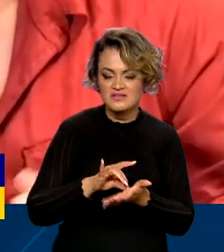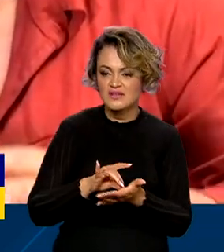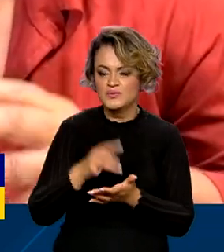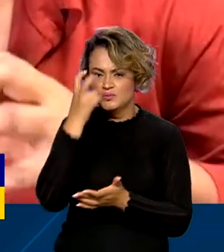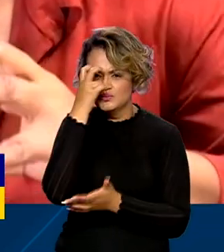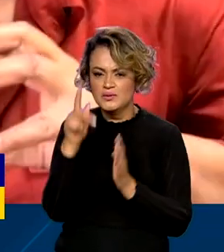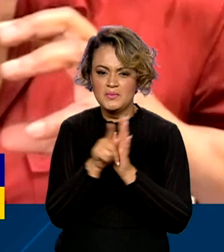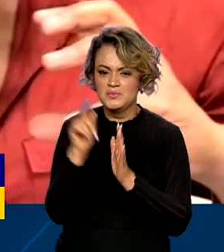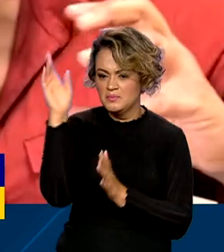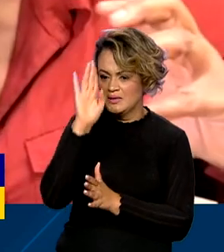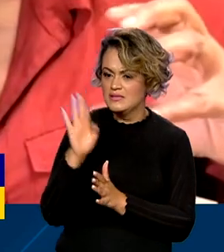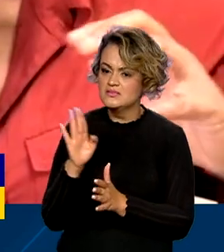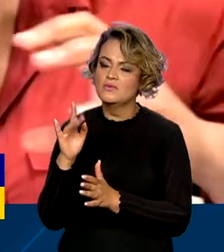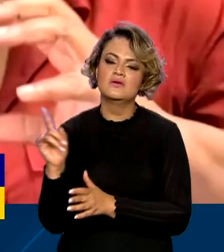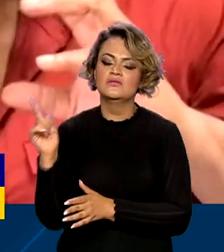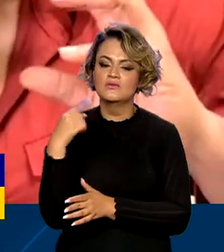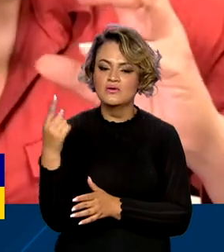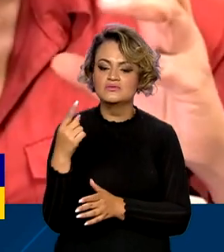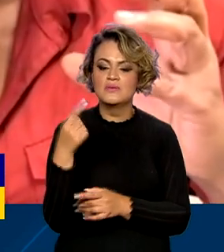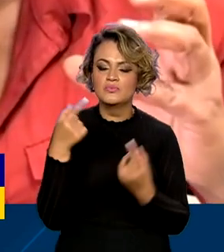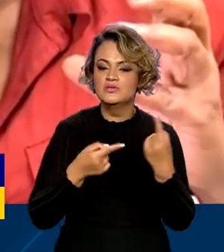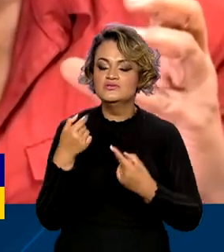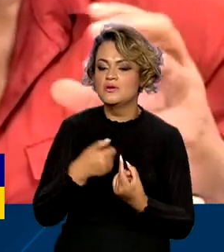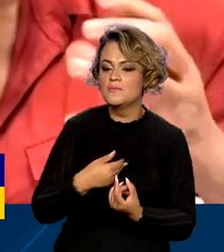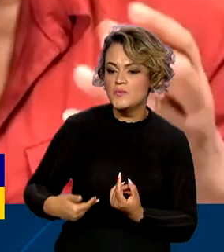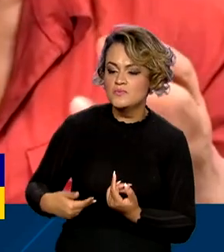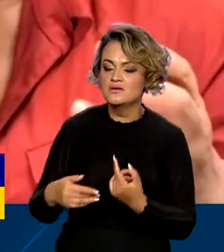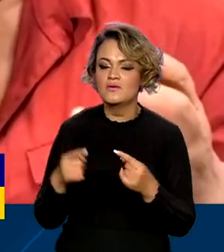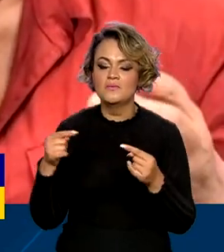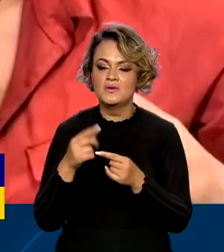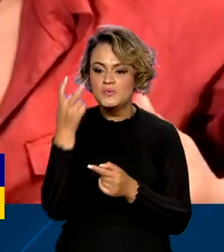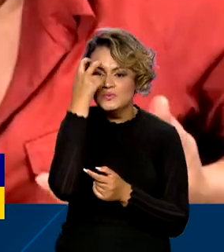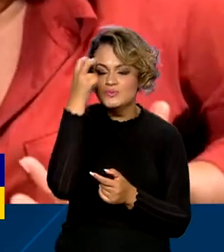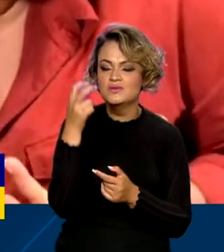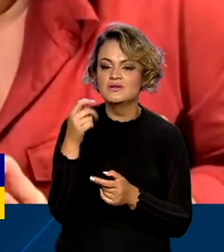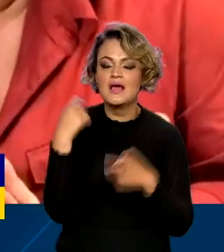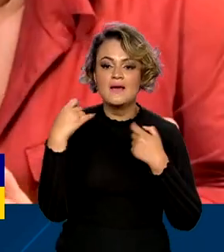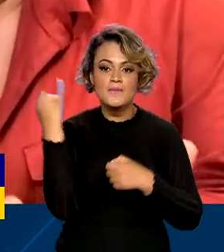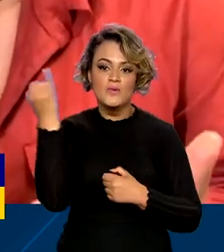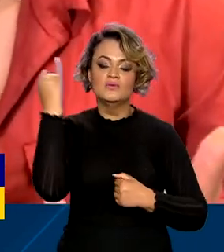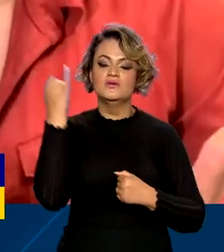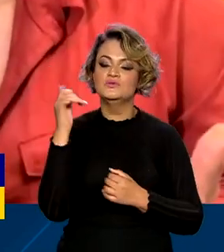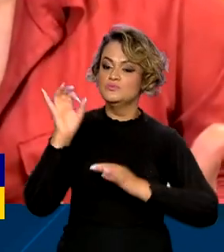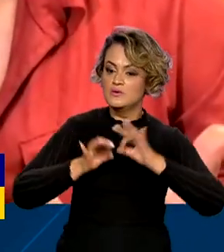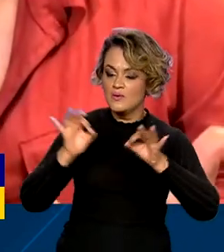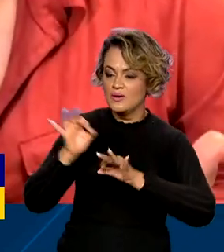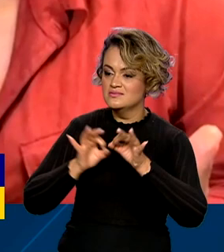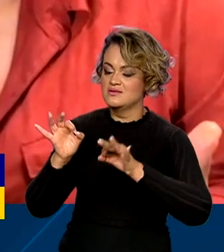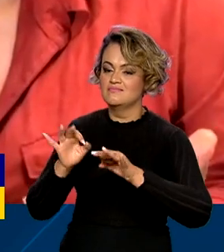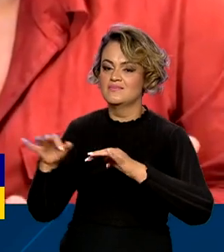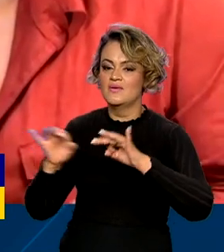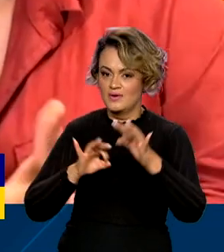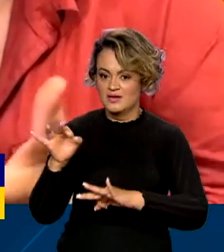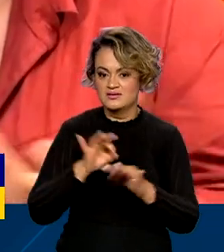brasileira. É onde as políticas públicas da cultura são necessárias para organizar todo esse